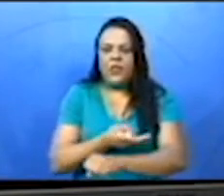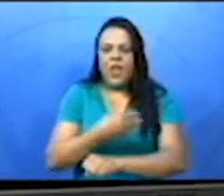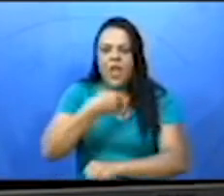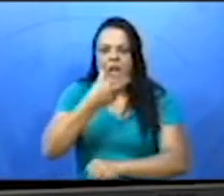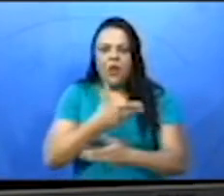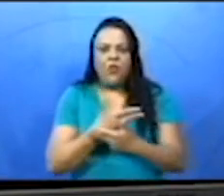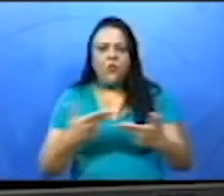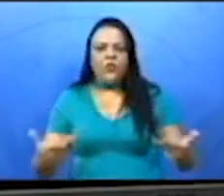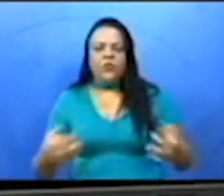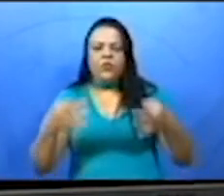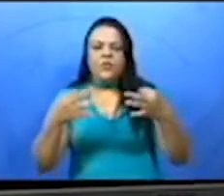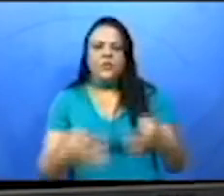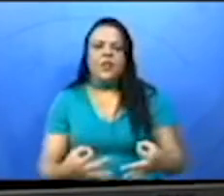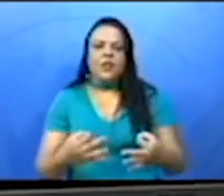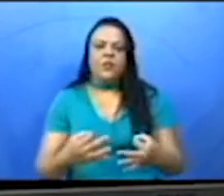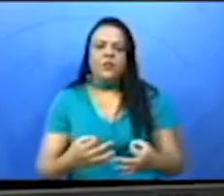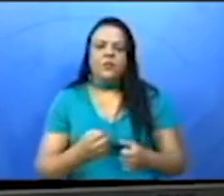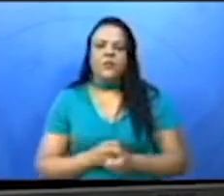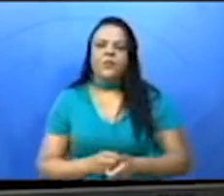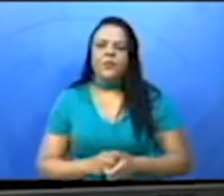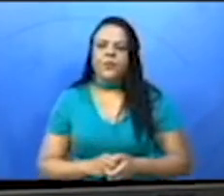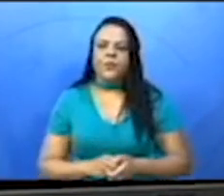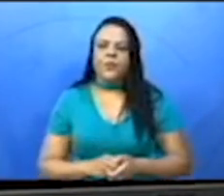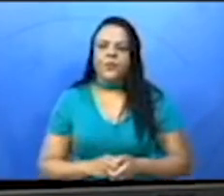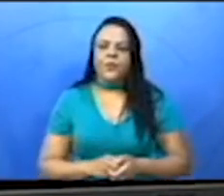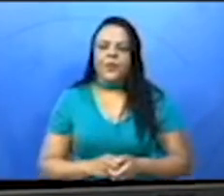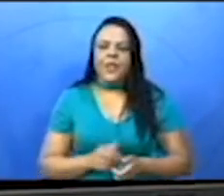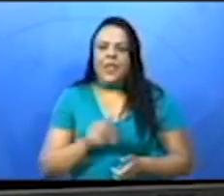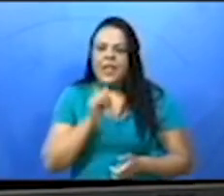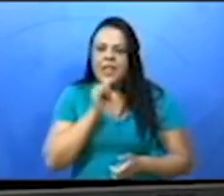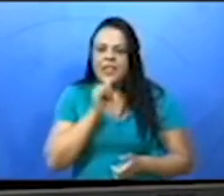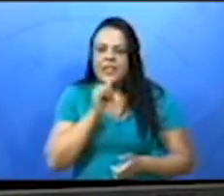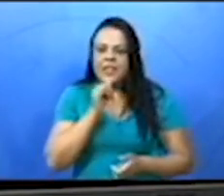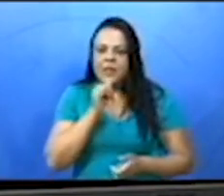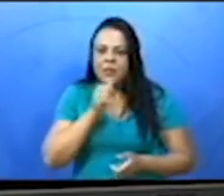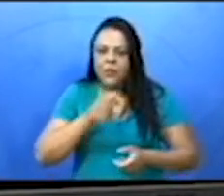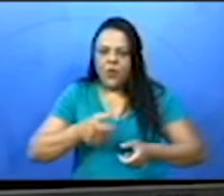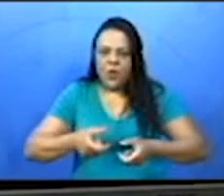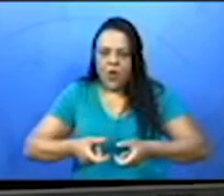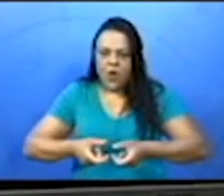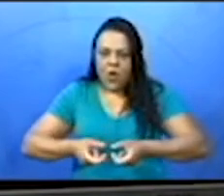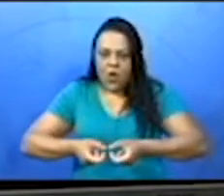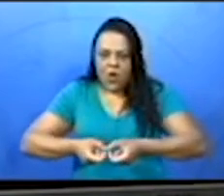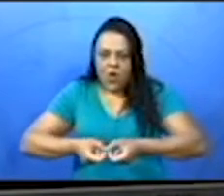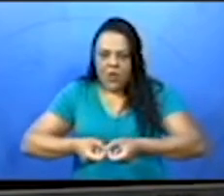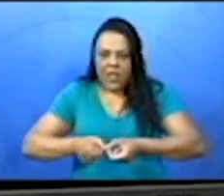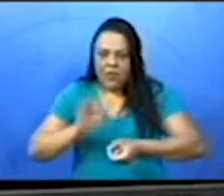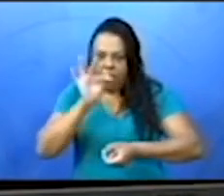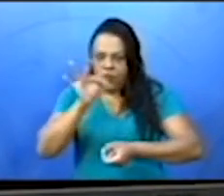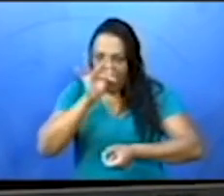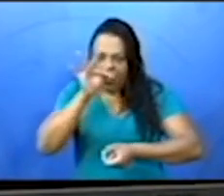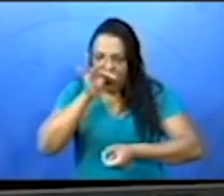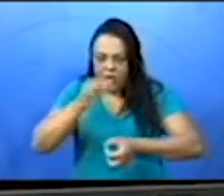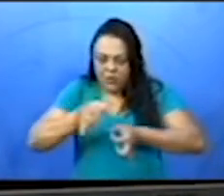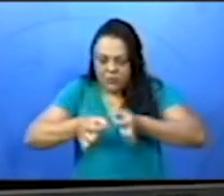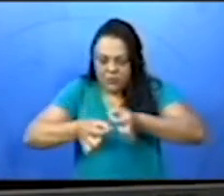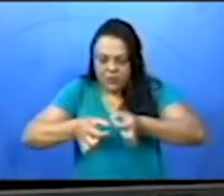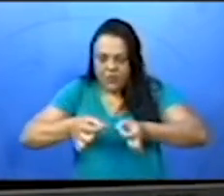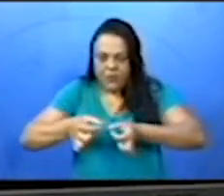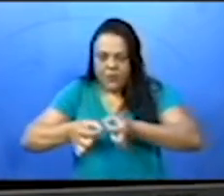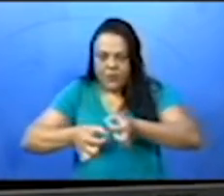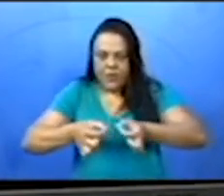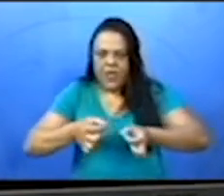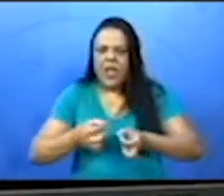informação. O ovário da flor possui muitos óvulos. Qual será essa